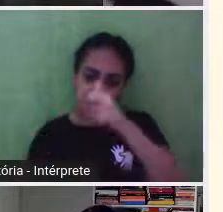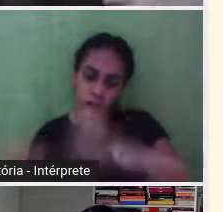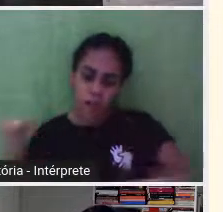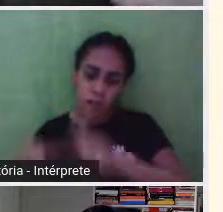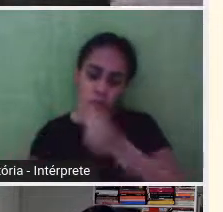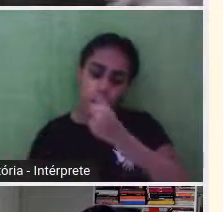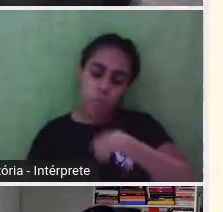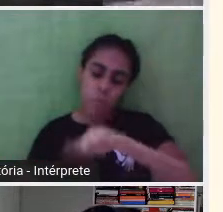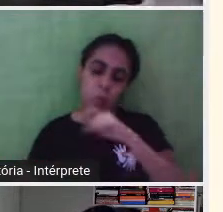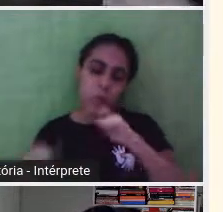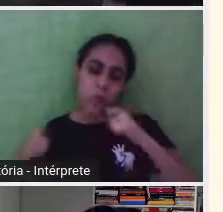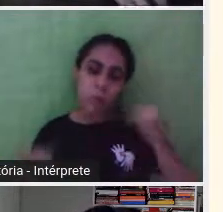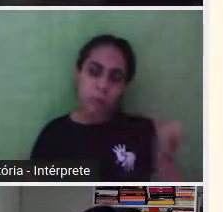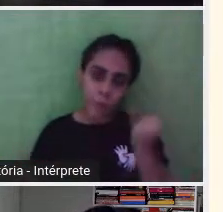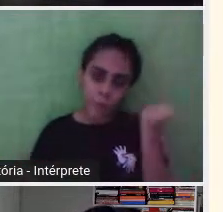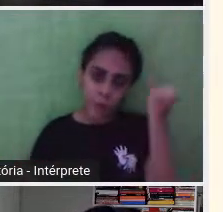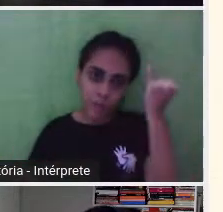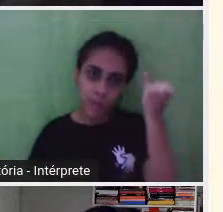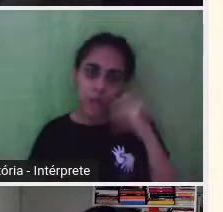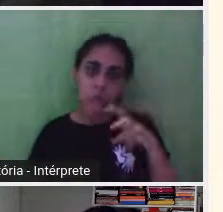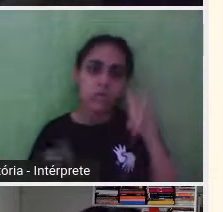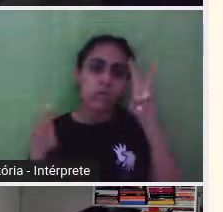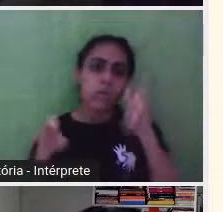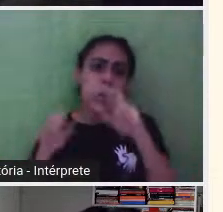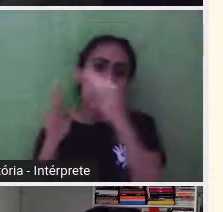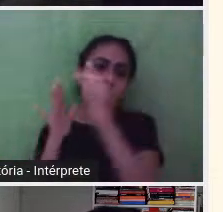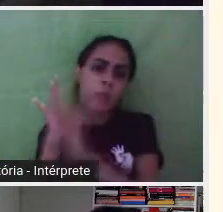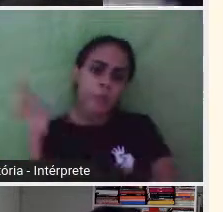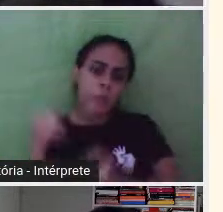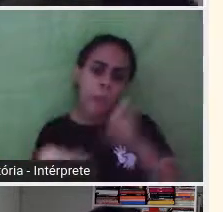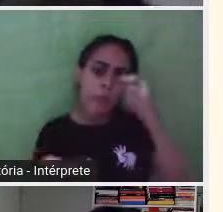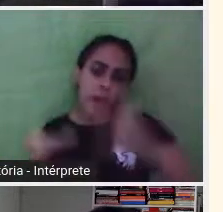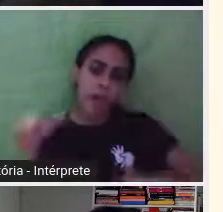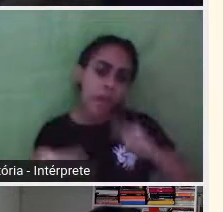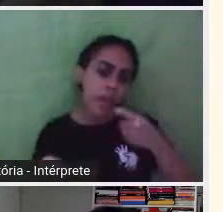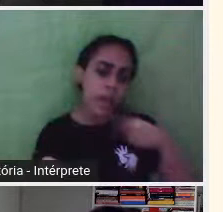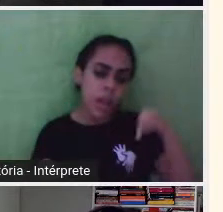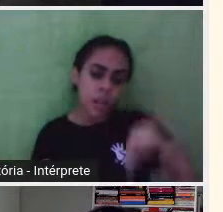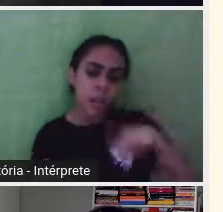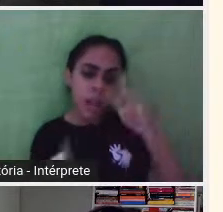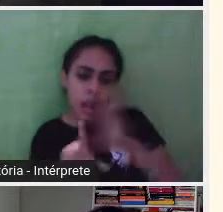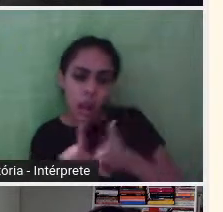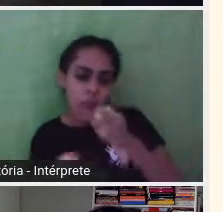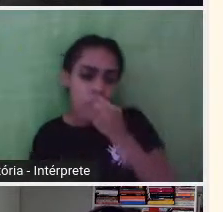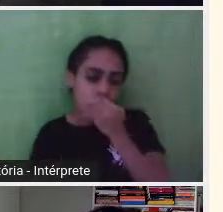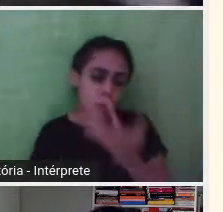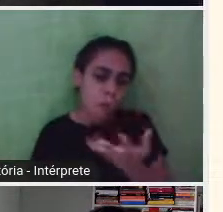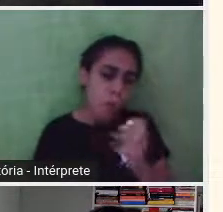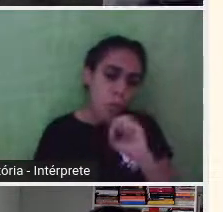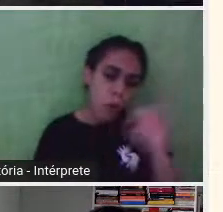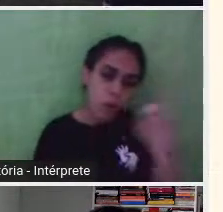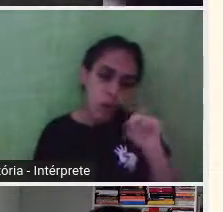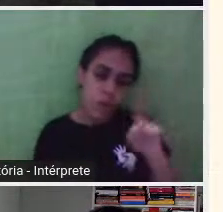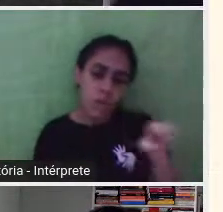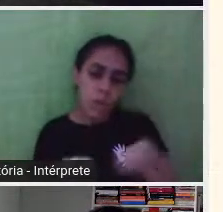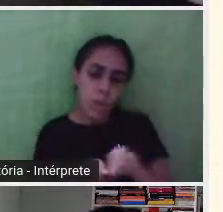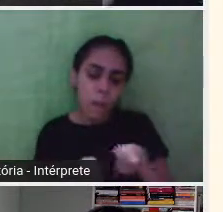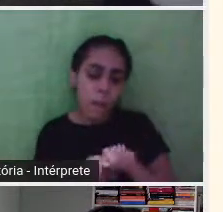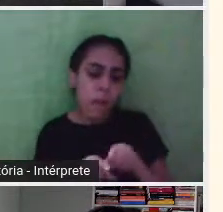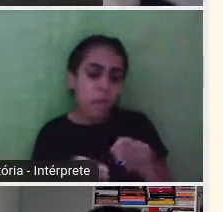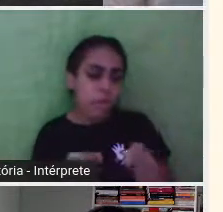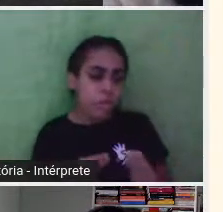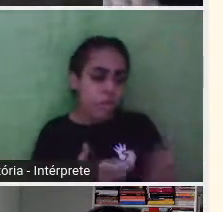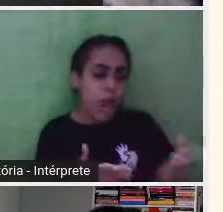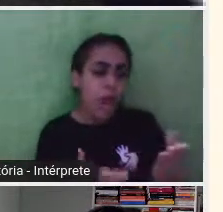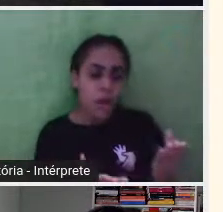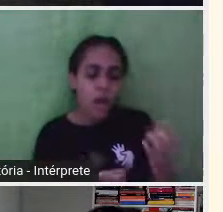mandar esses formulários de avaliação das atividades online para a nossa direção e a Secult, pra gente ver se tá tudo funcionando,